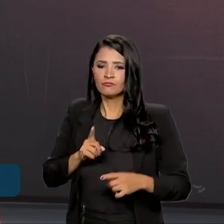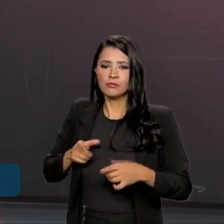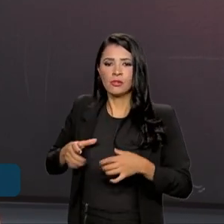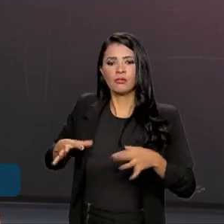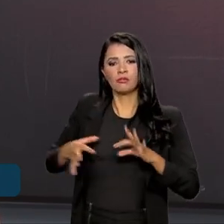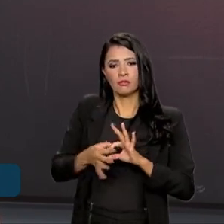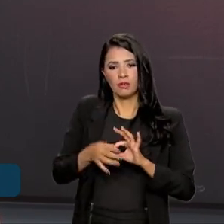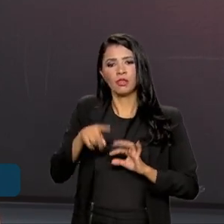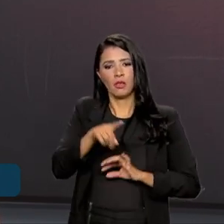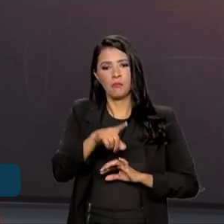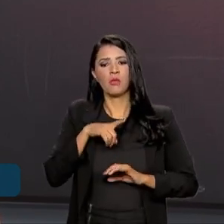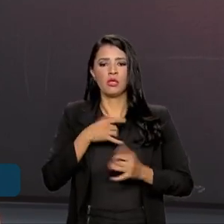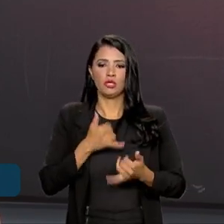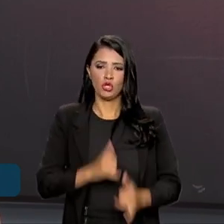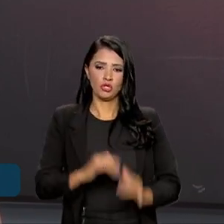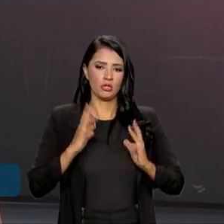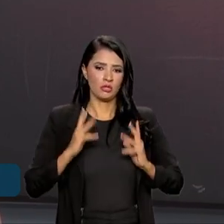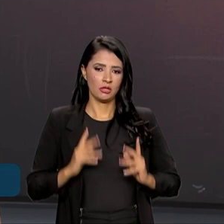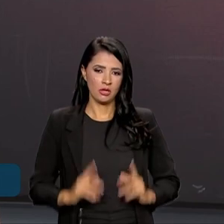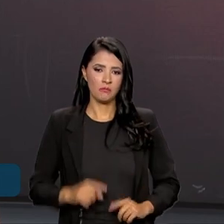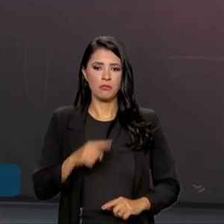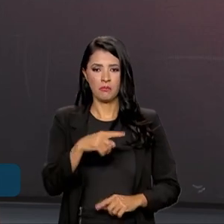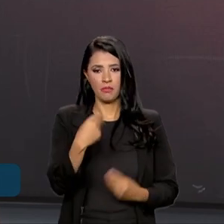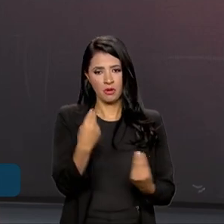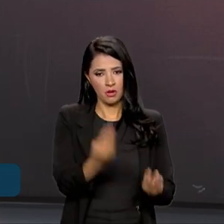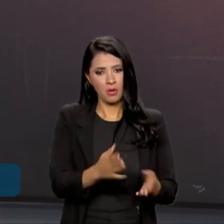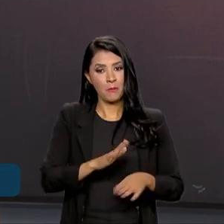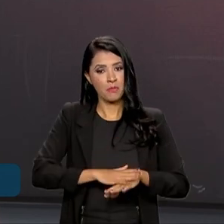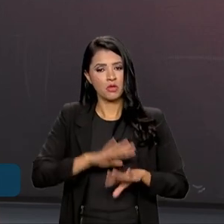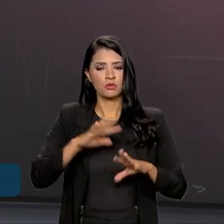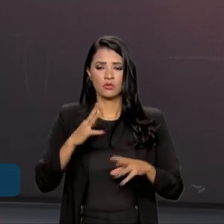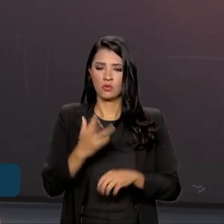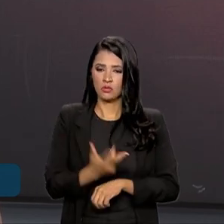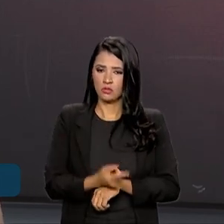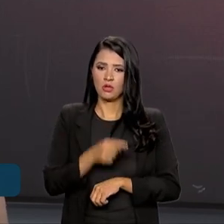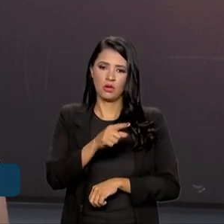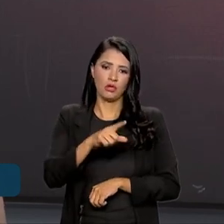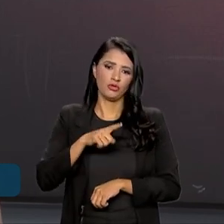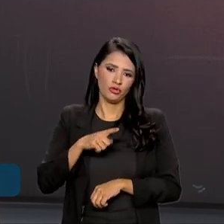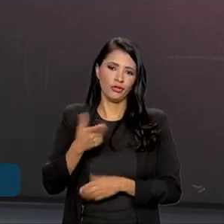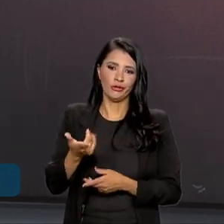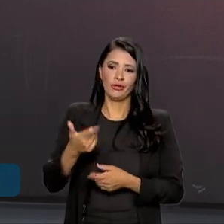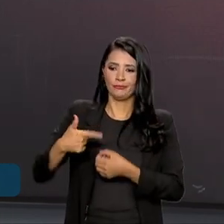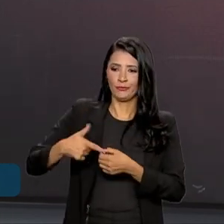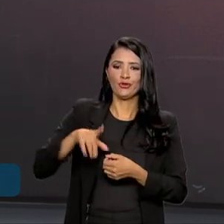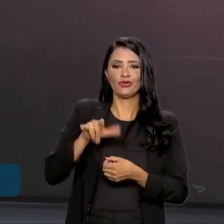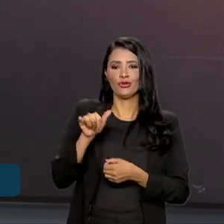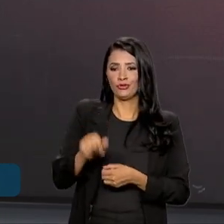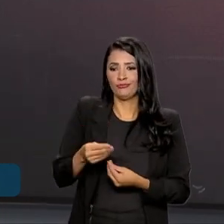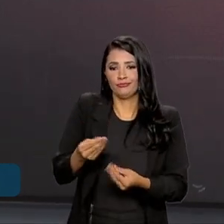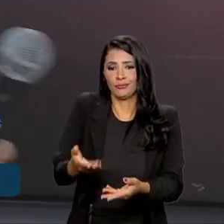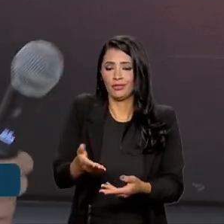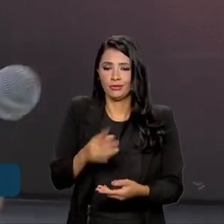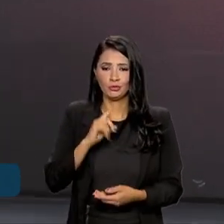renovável para elas também, com mais qualidade do que a que os geradores a diesel podem entregar.